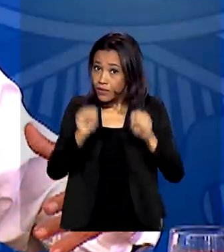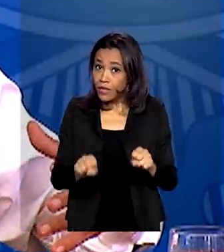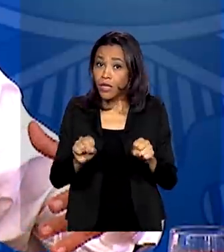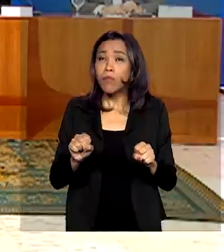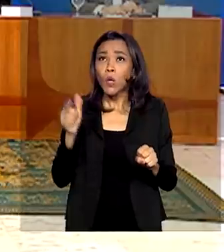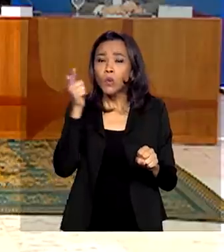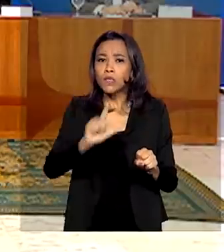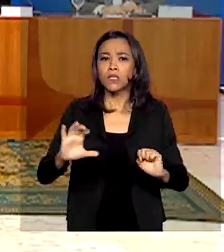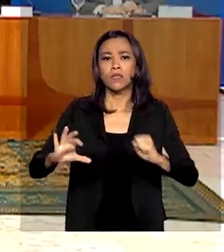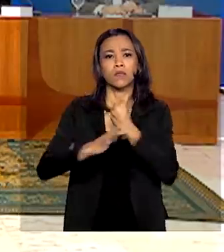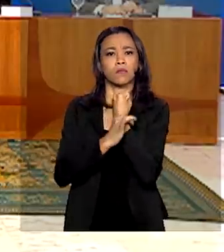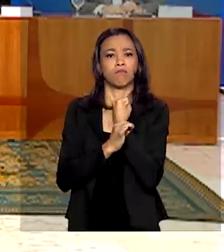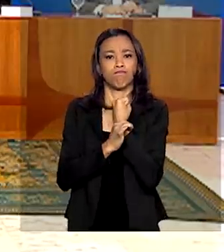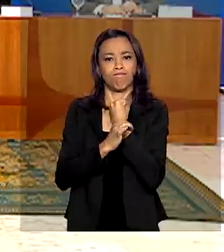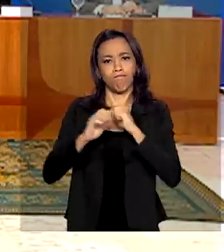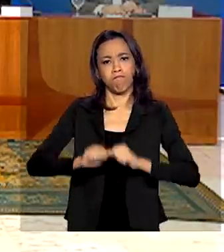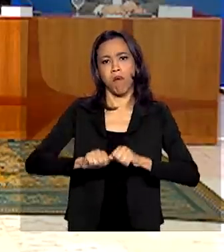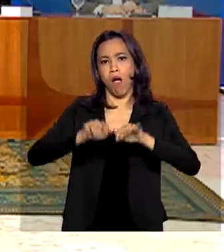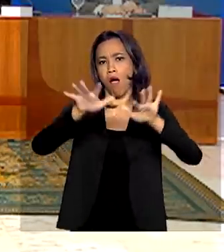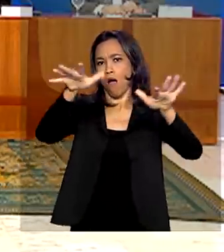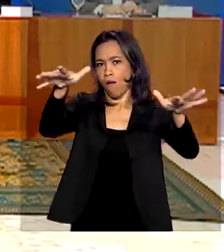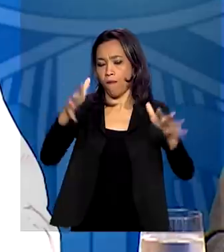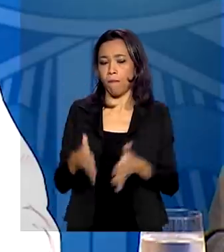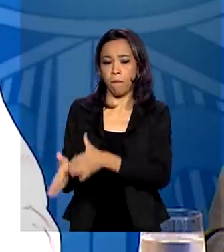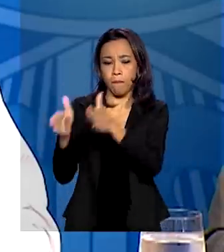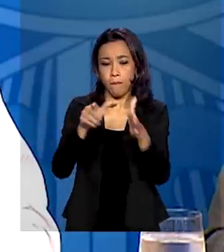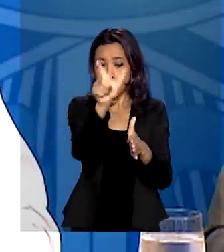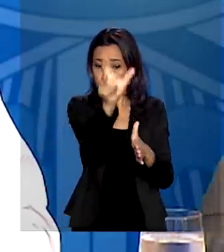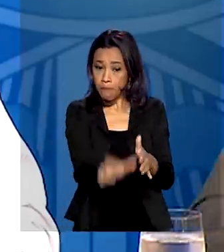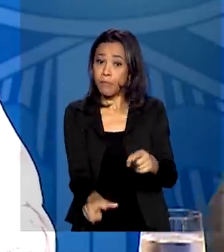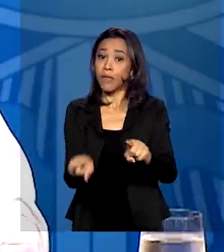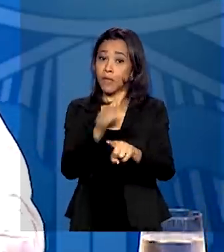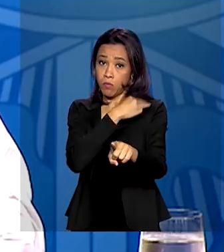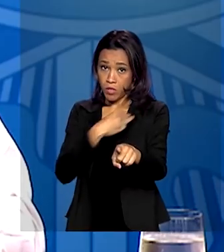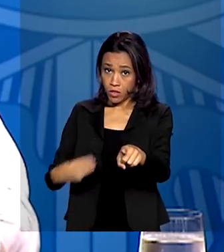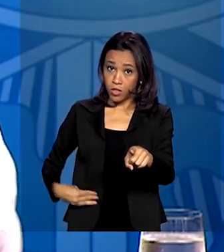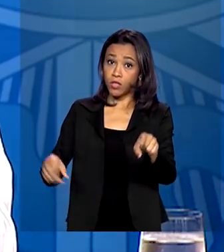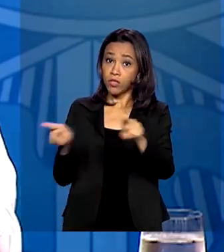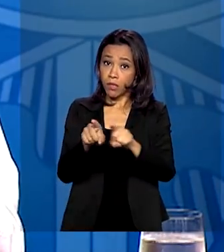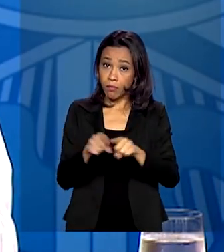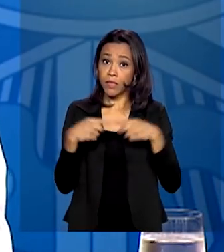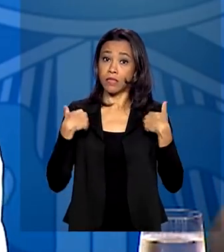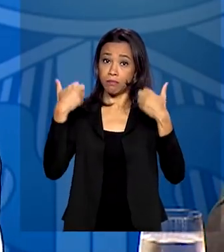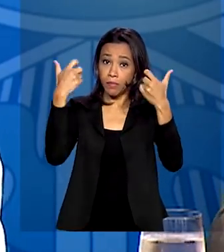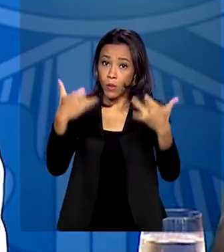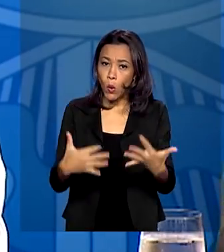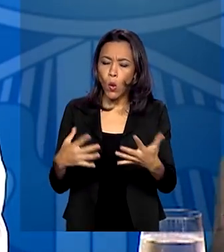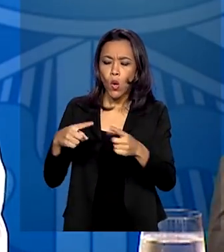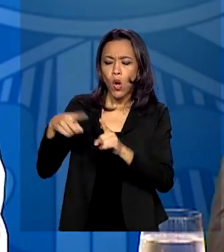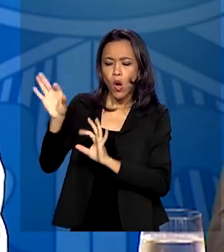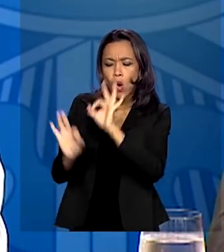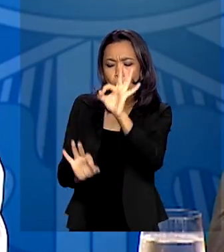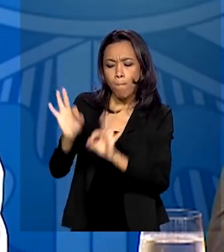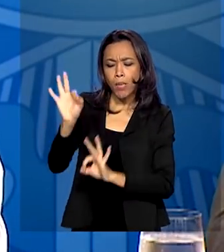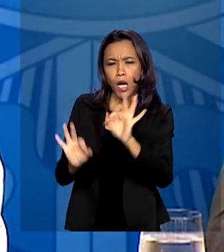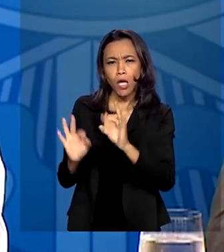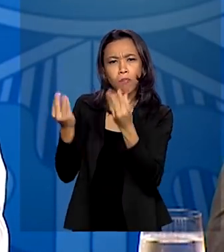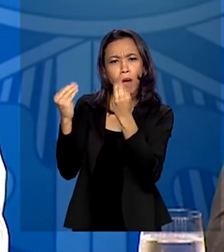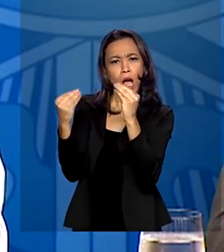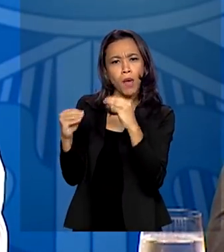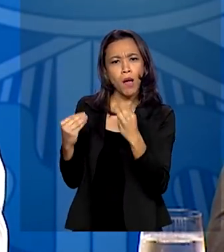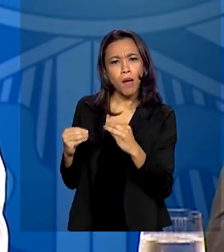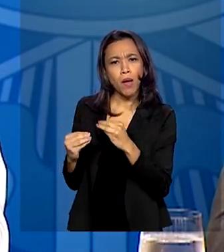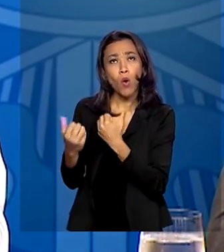expansão. O ministro Luiz Henrique Mandetta também falou sobre a construção de um plano unificado, junto